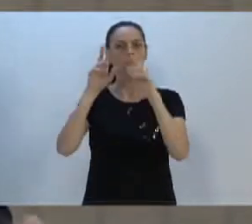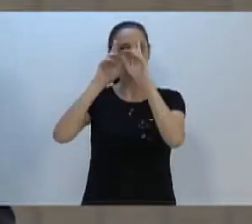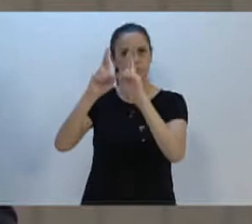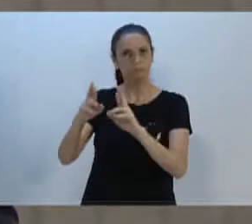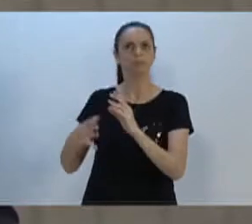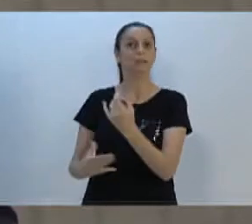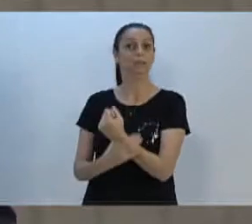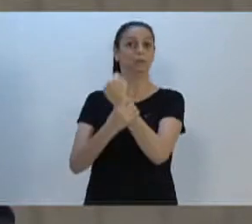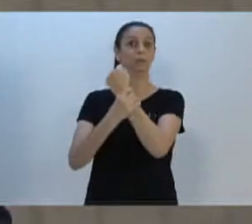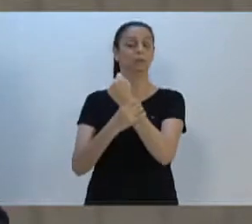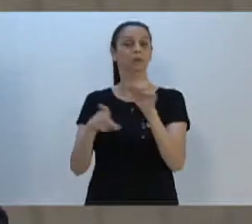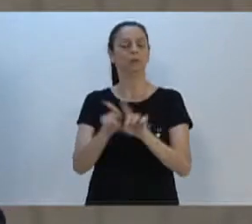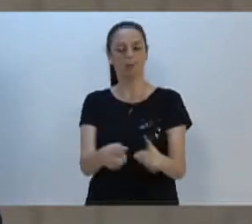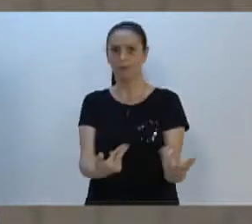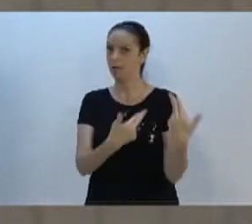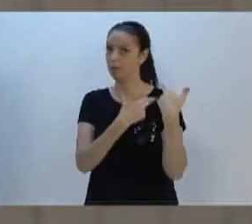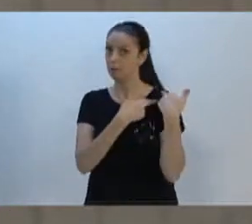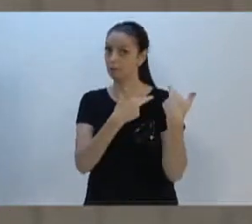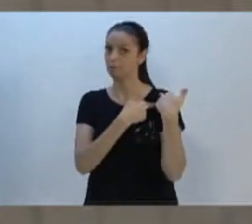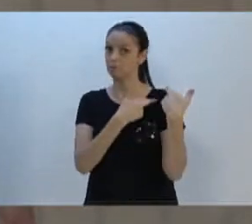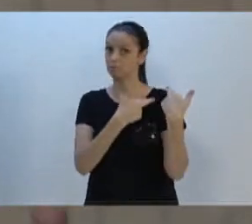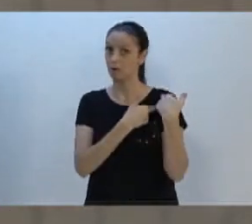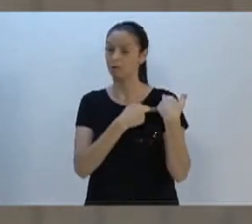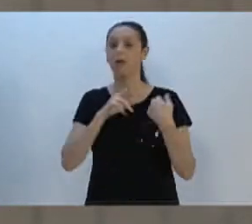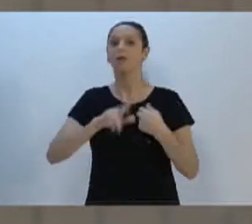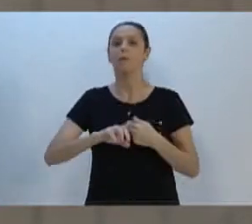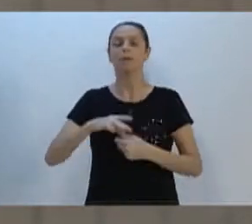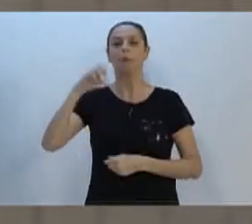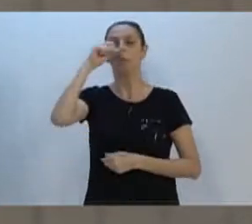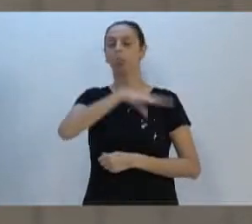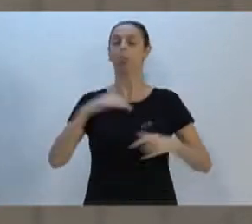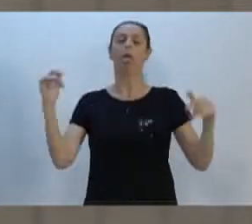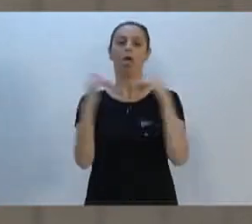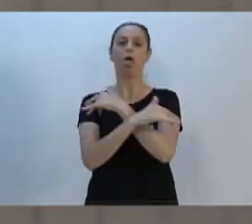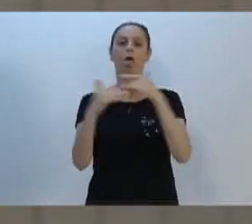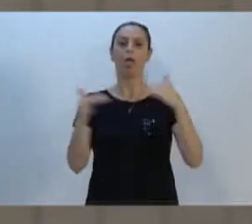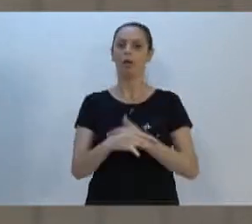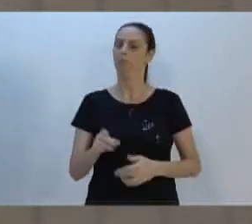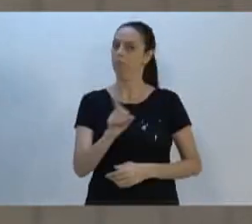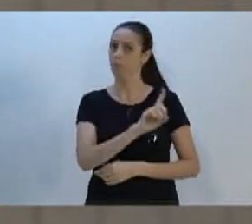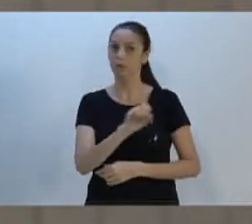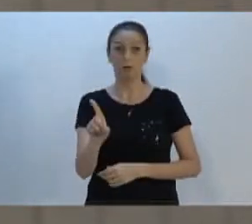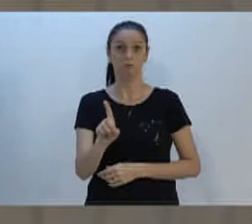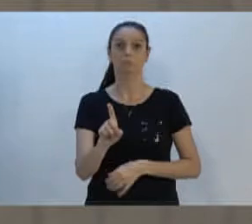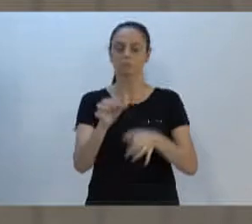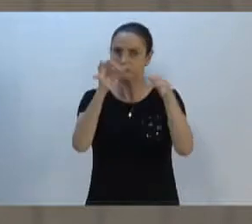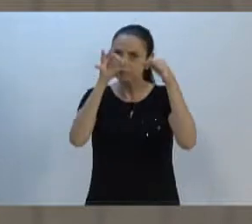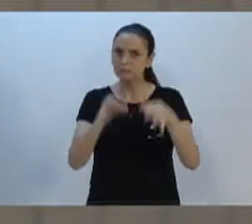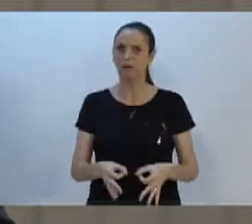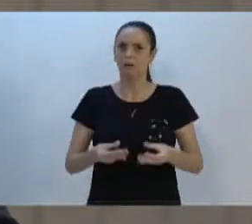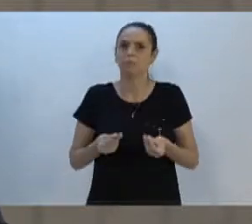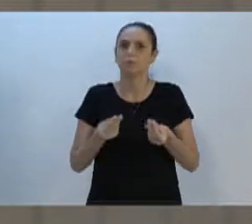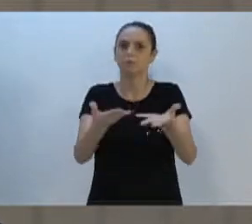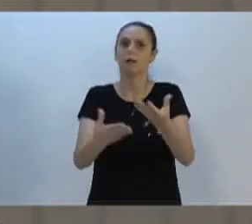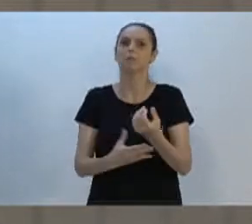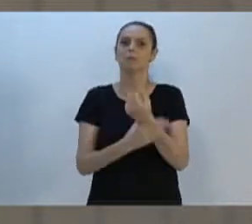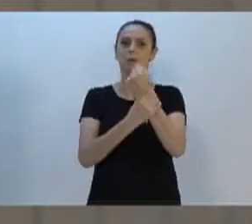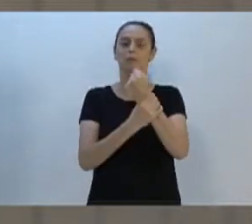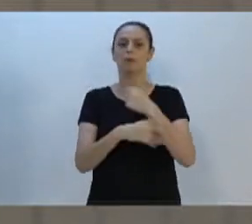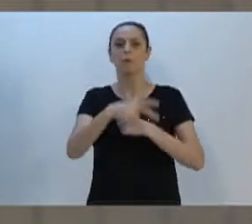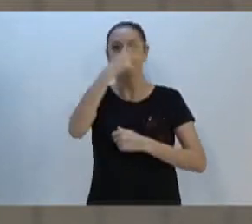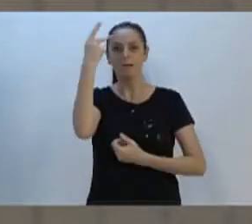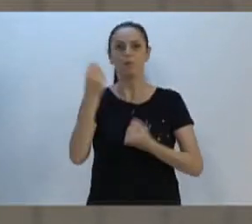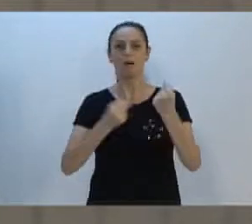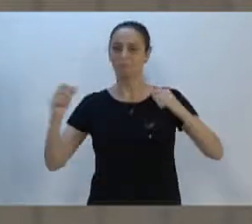da responsabilidade, não simplesmente por abrir, mas sim dar a segurança necessária para aqueles que,